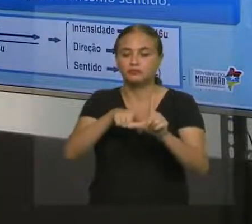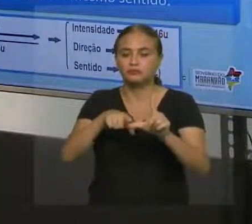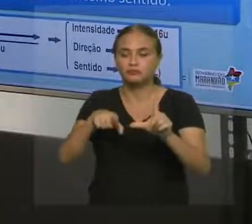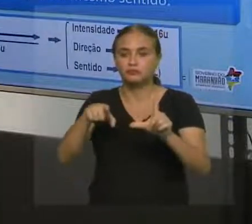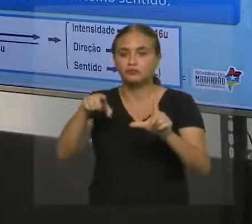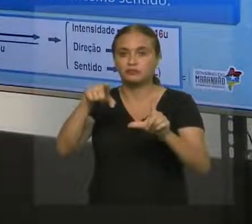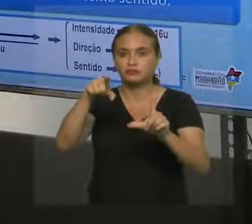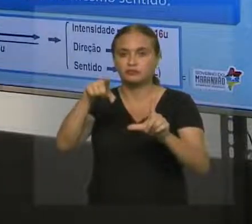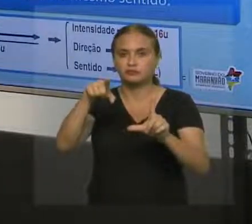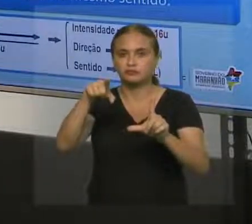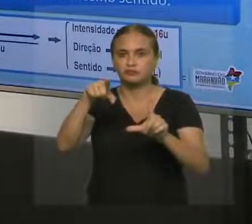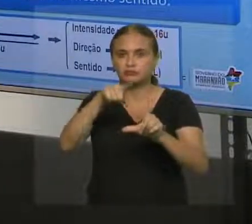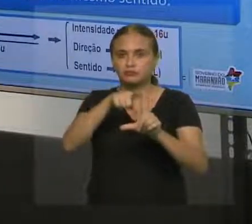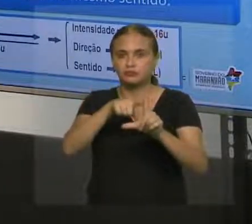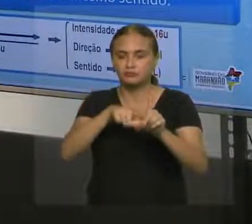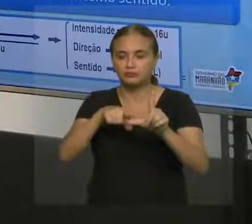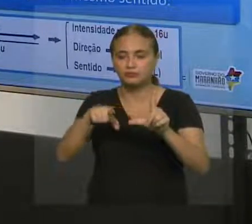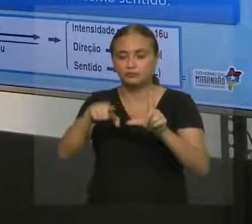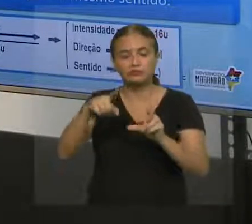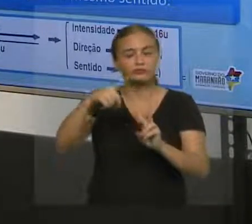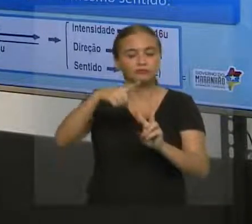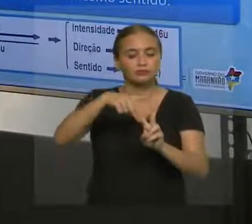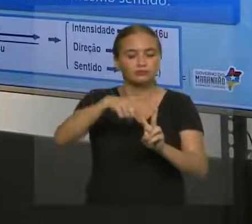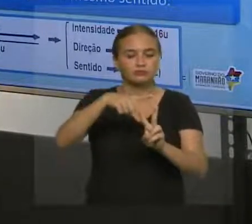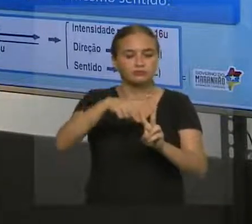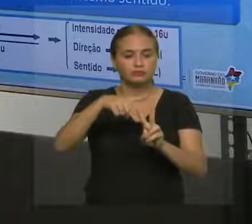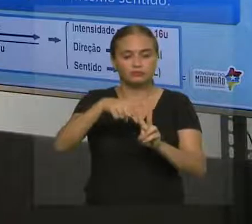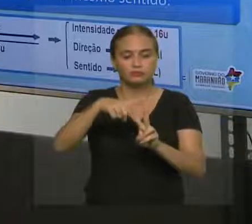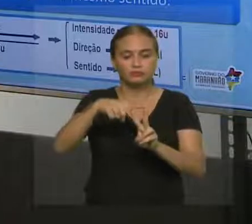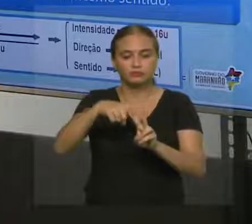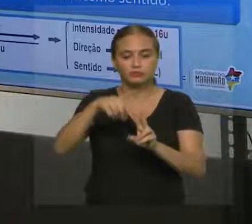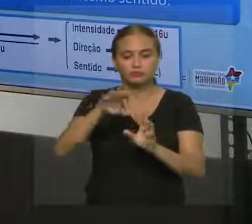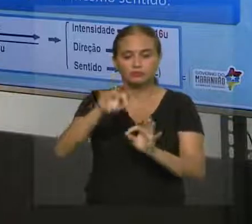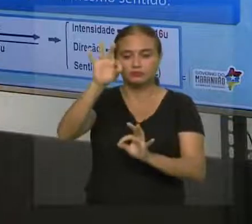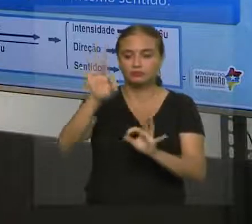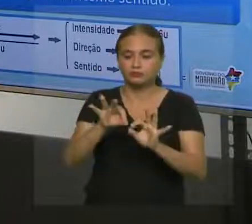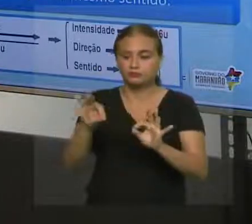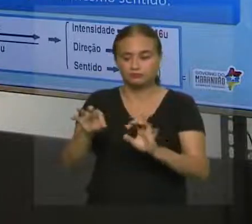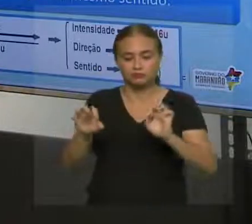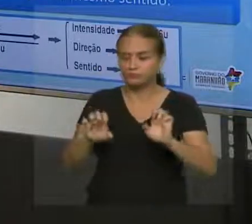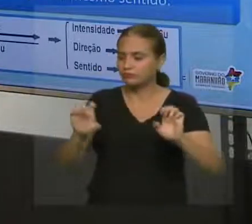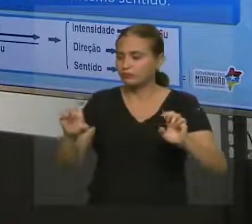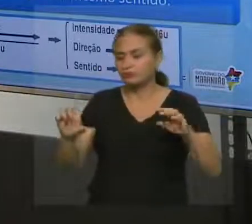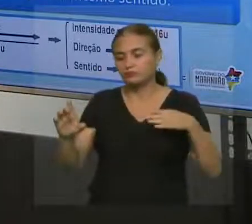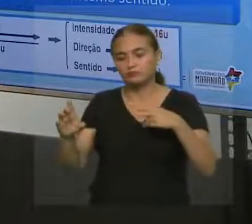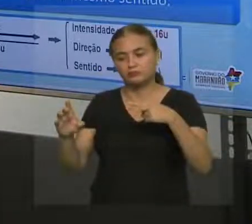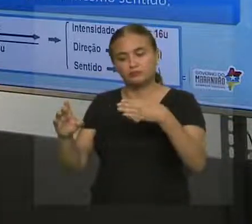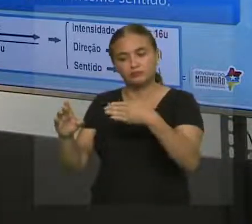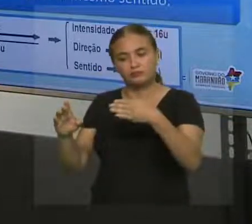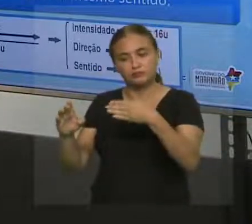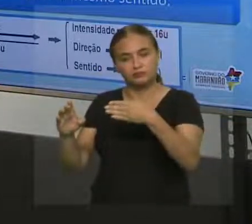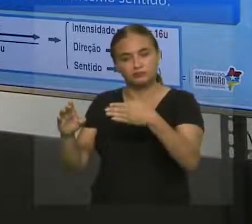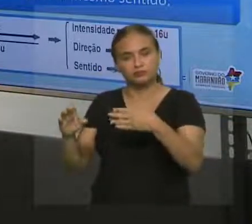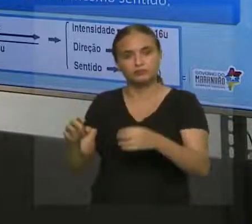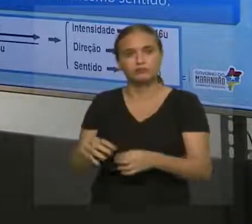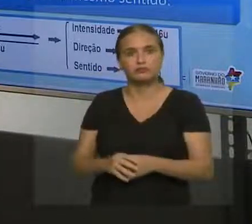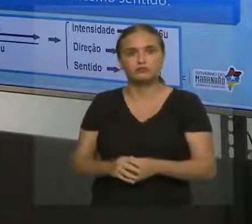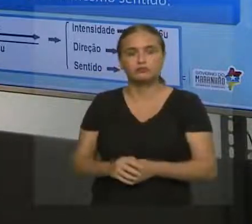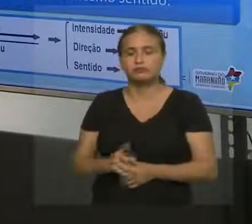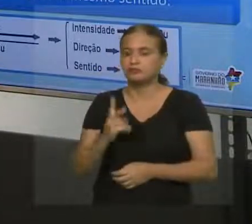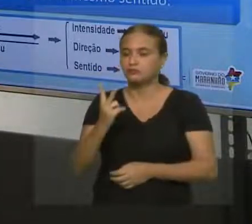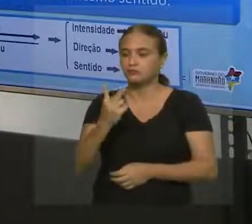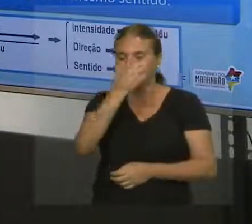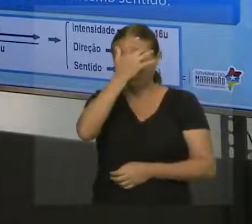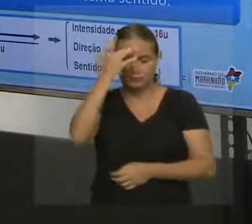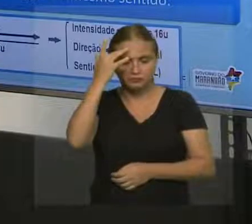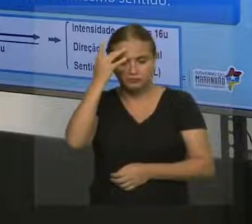ou seja, vetores com a mesma direção e com o mesmo sentido. Então, vetores que estão apontando para o mesmo lado. Então, imagina que eu tenho duas pessoas puxando alguma coisa